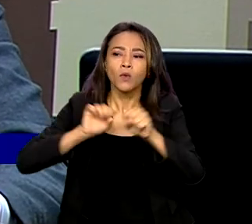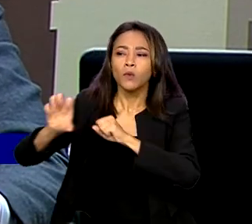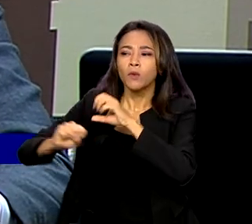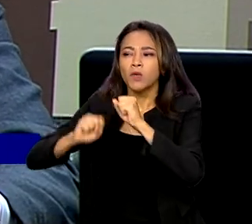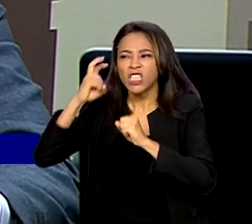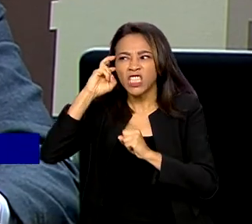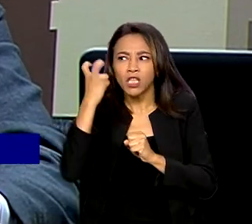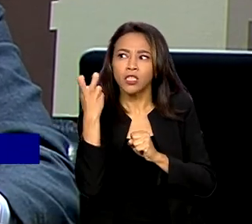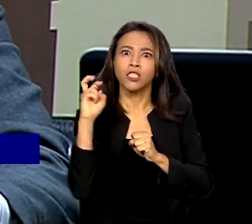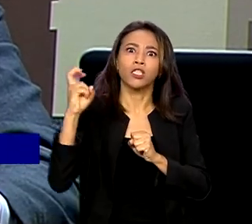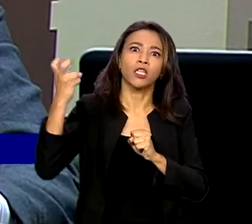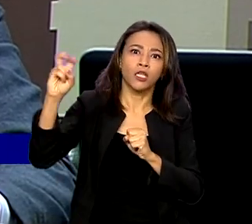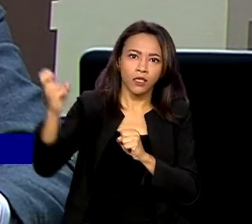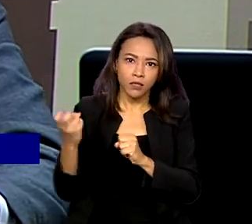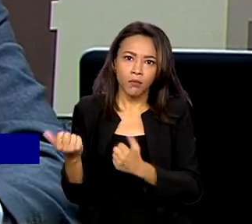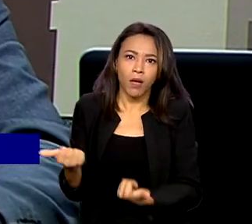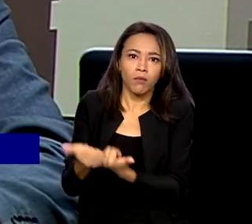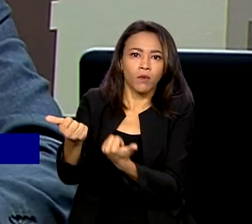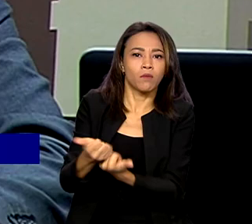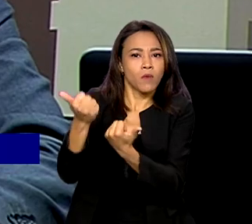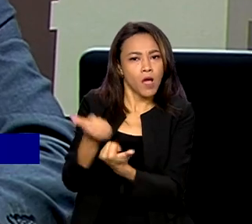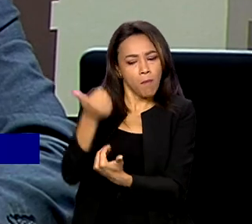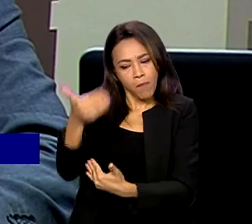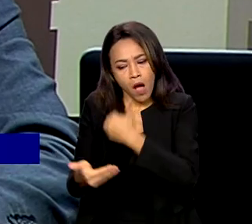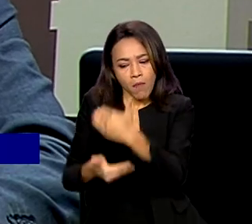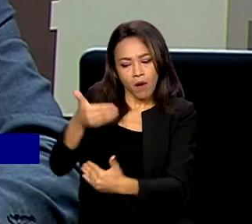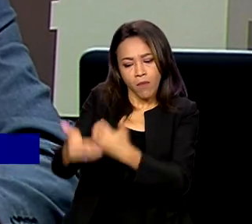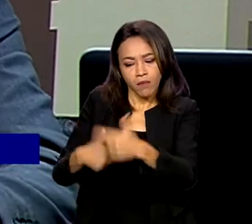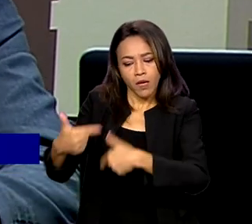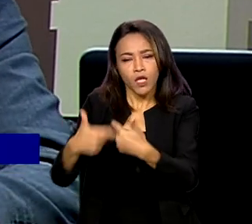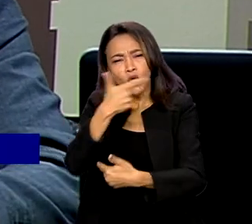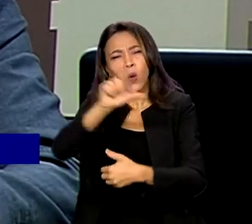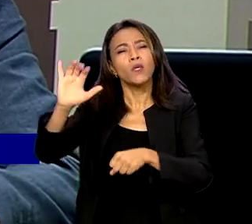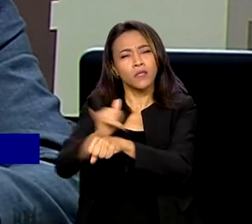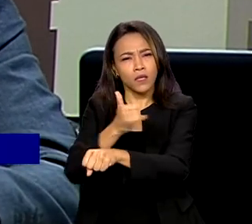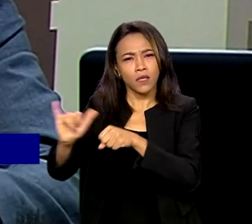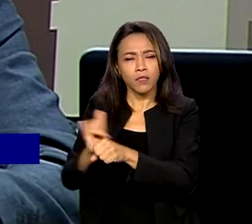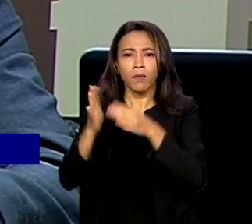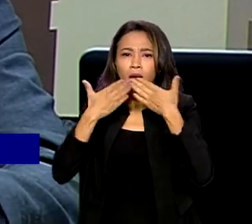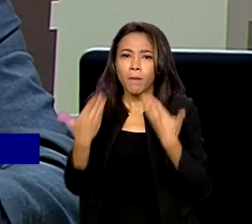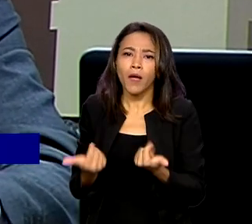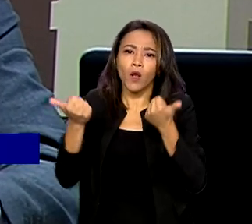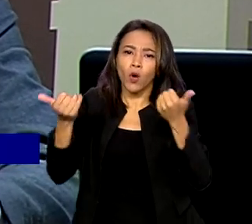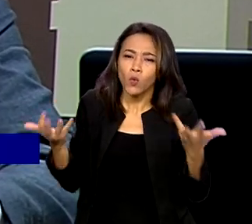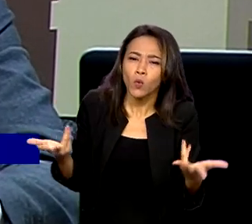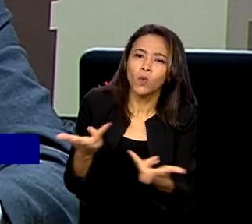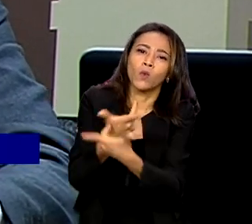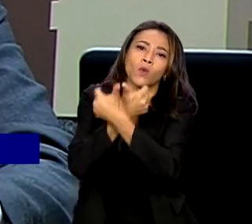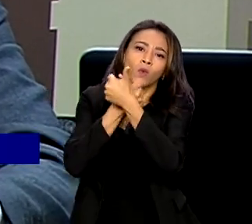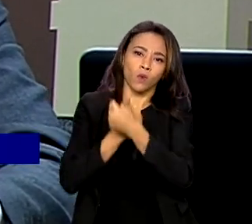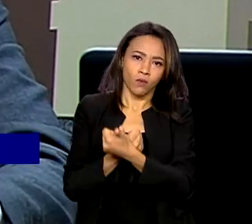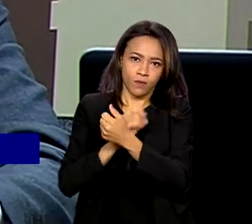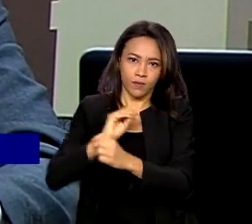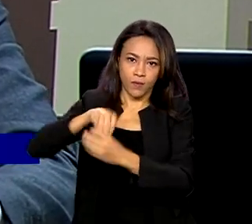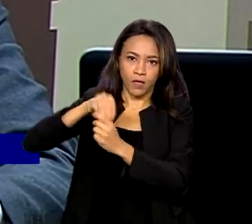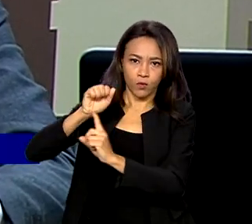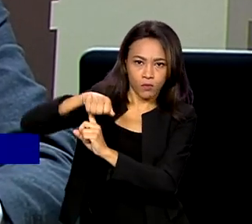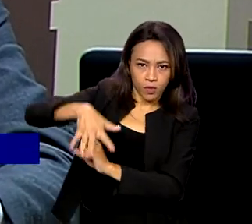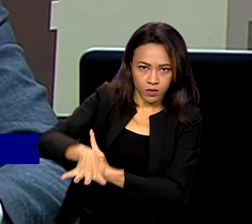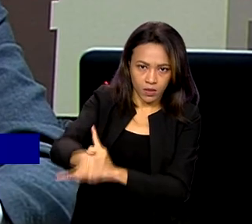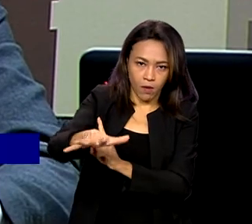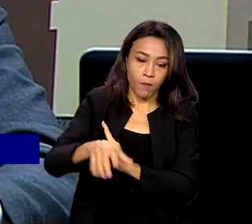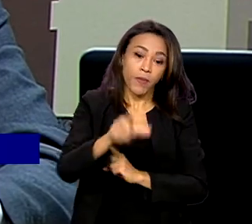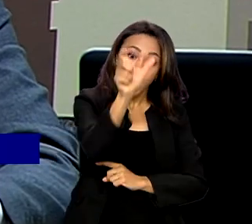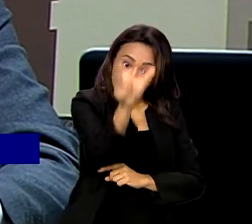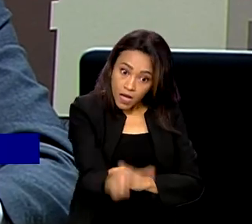inteligência artificial, big data e outras ferramentas que permitam aumentar a sua efetividade. Ailton de Aquino